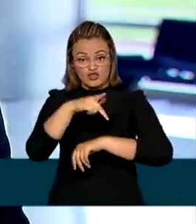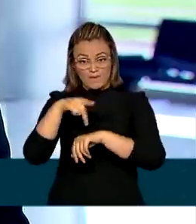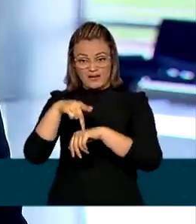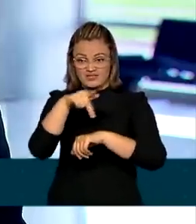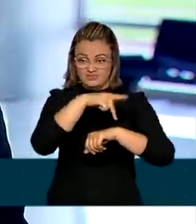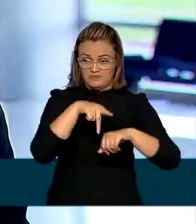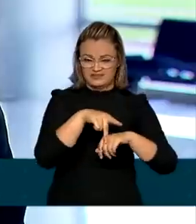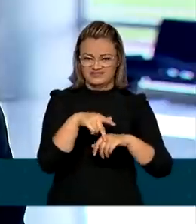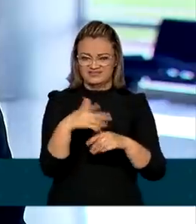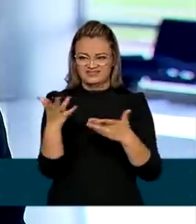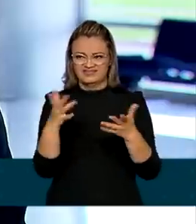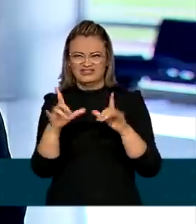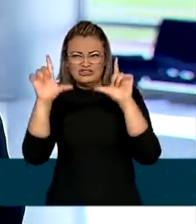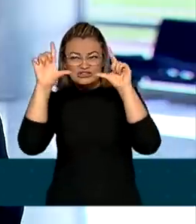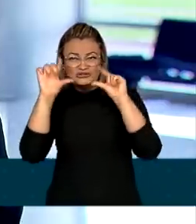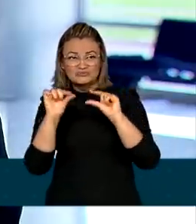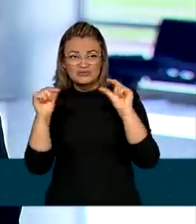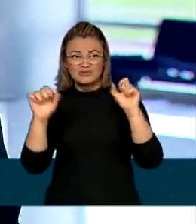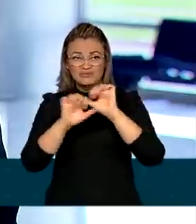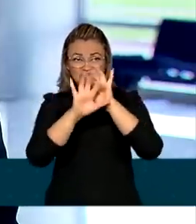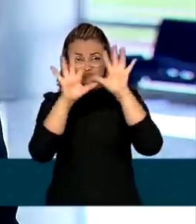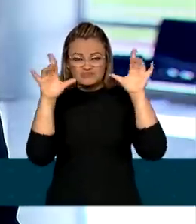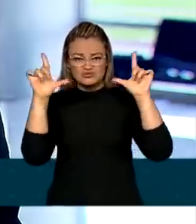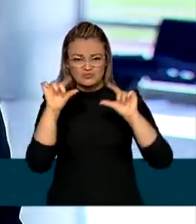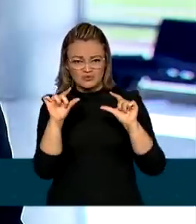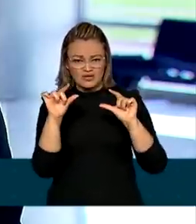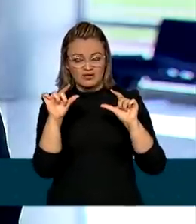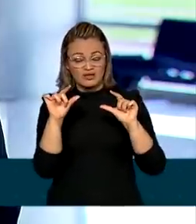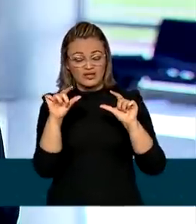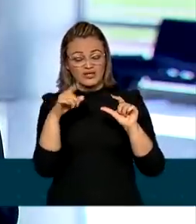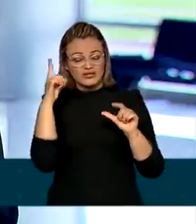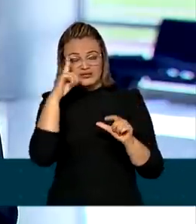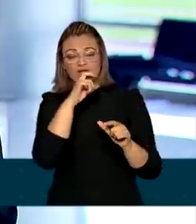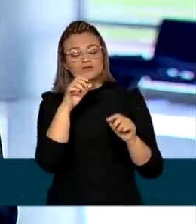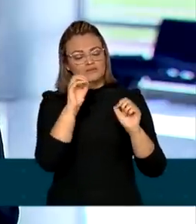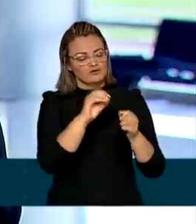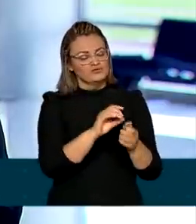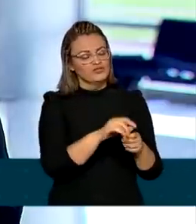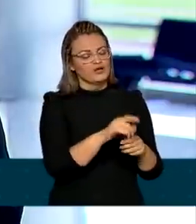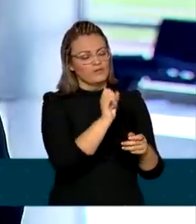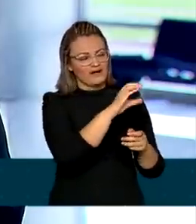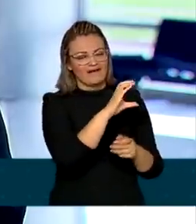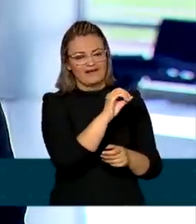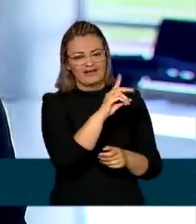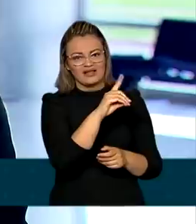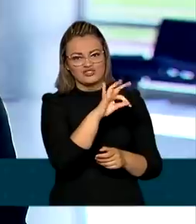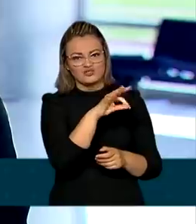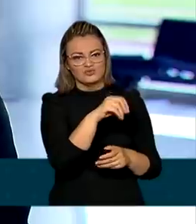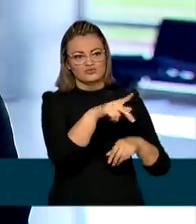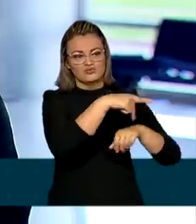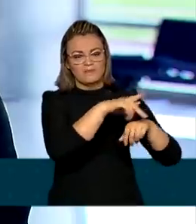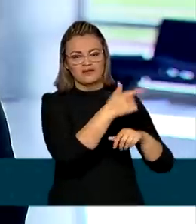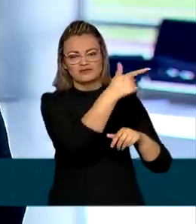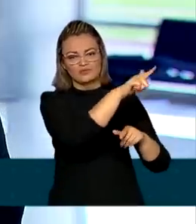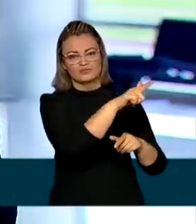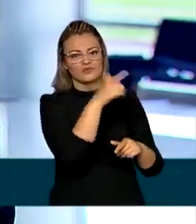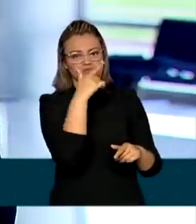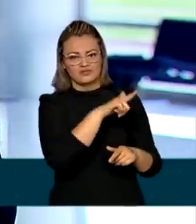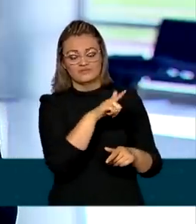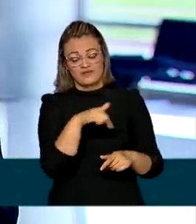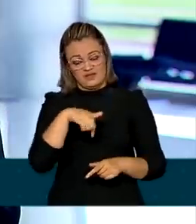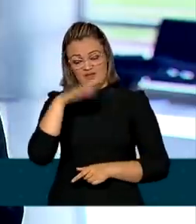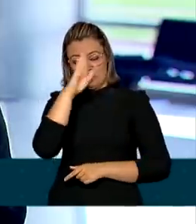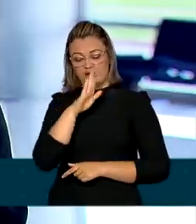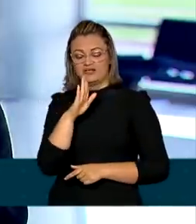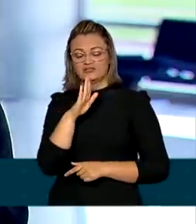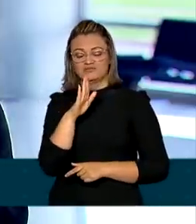dificuldades de reduzir as emissões poderiam então comprar créditos que sobrassem de outros países. O Brasil